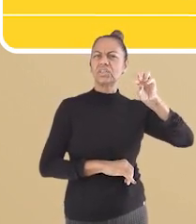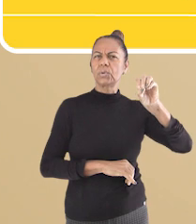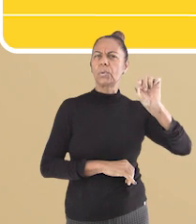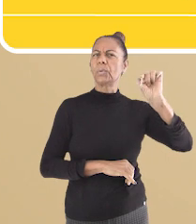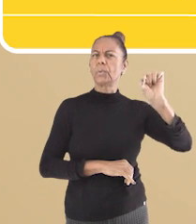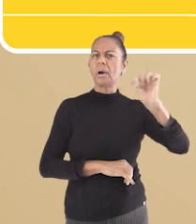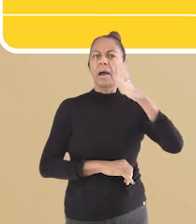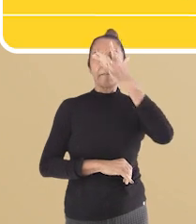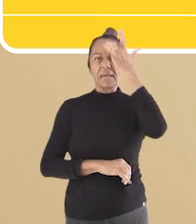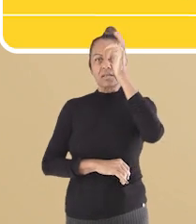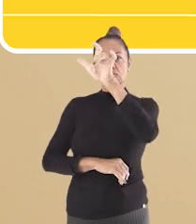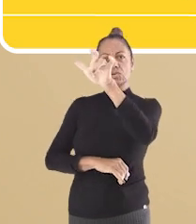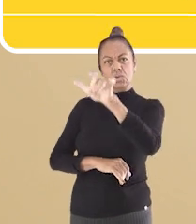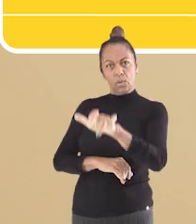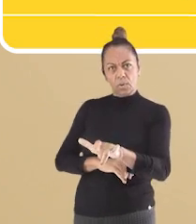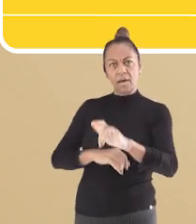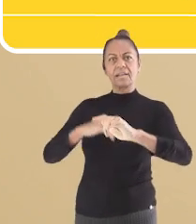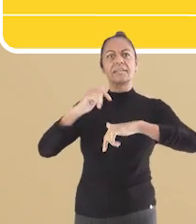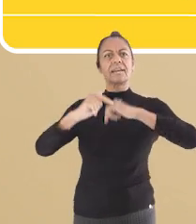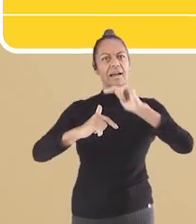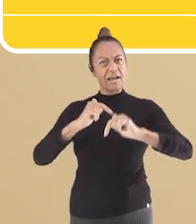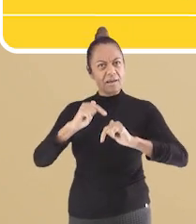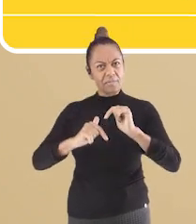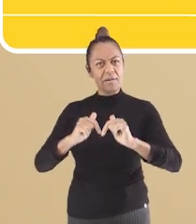pessoa que trabalha com publicidade.